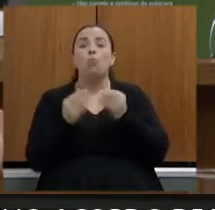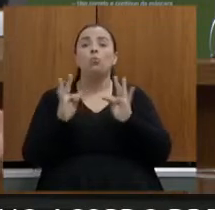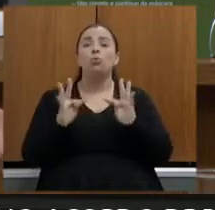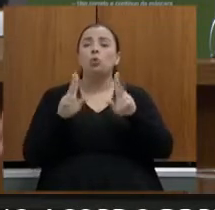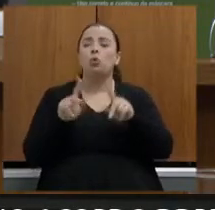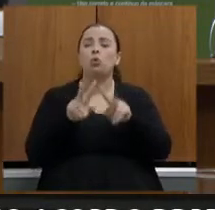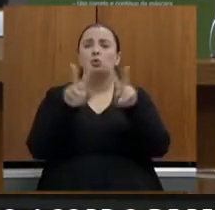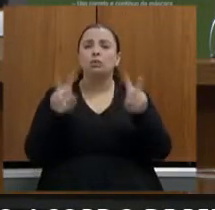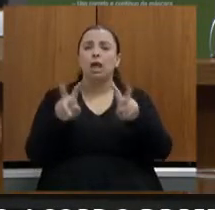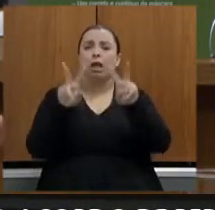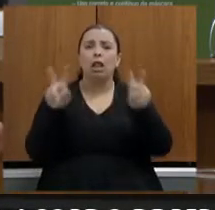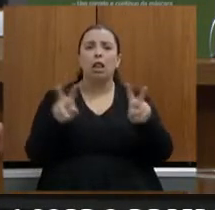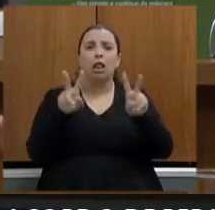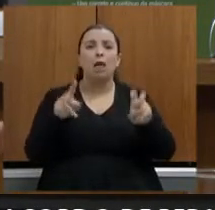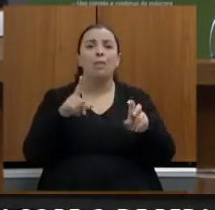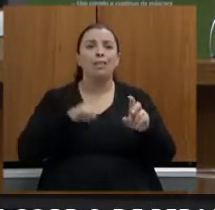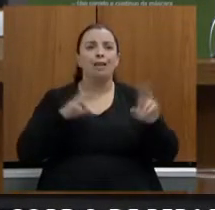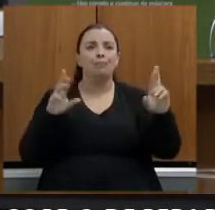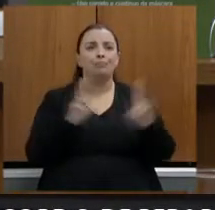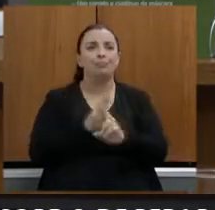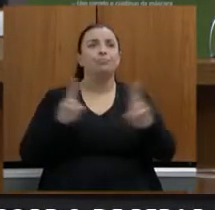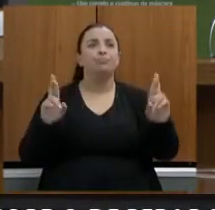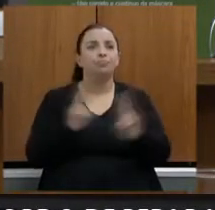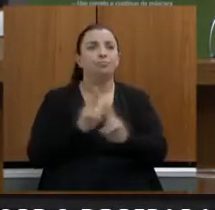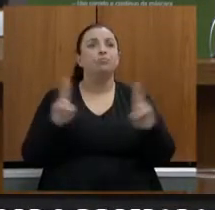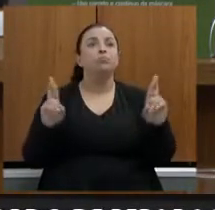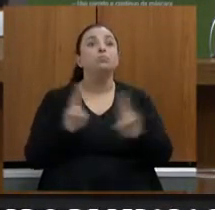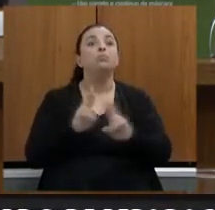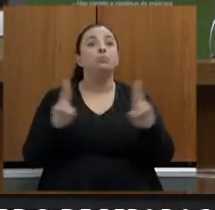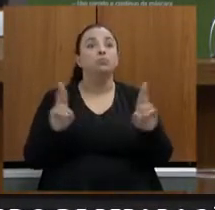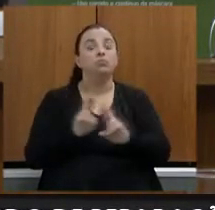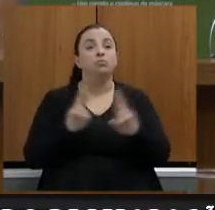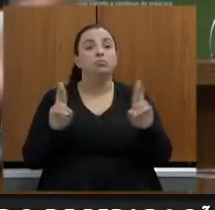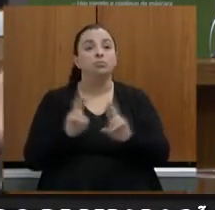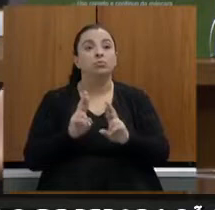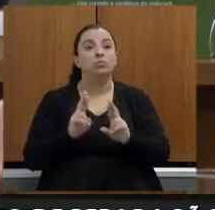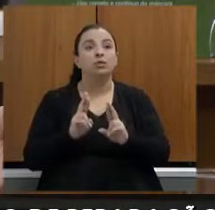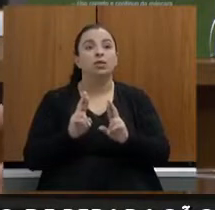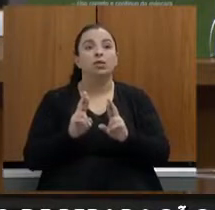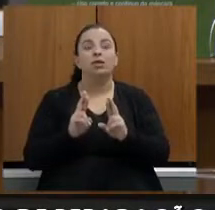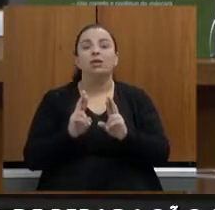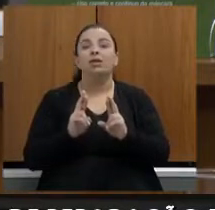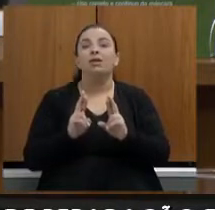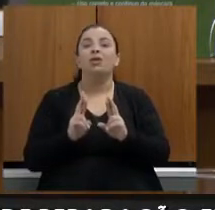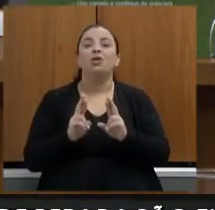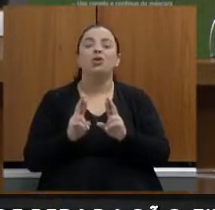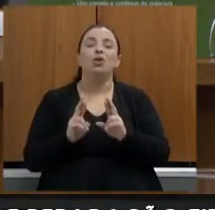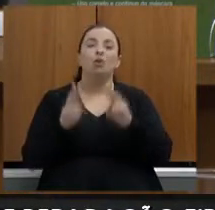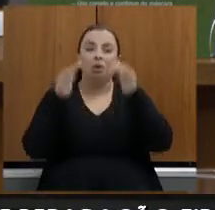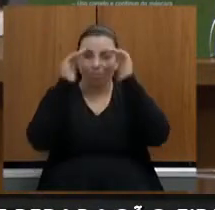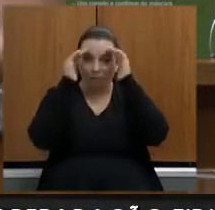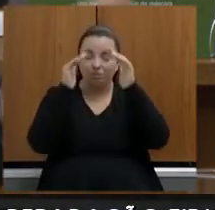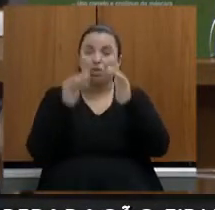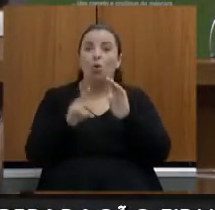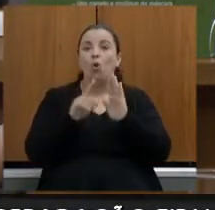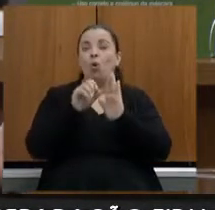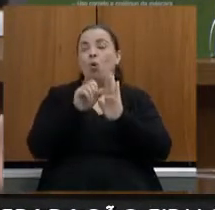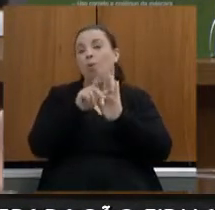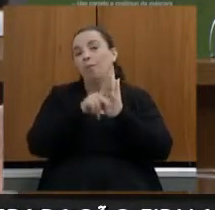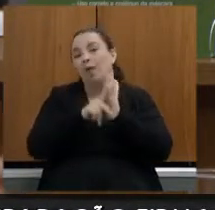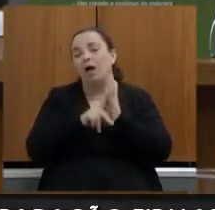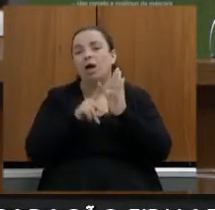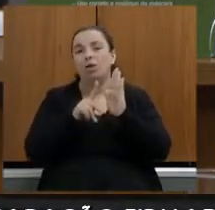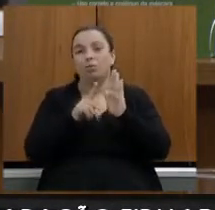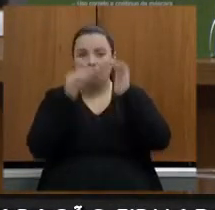estão intrinsecamente ligadas no cumprimento do acordo no plano diretor do município no plano diretor